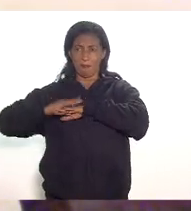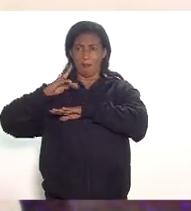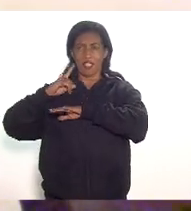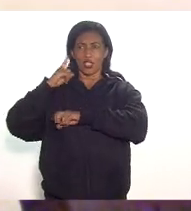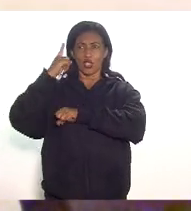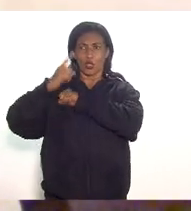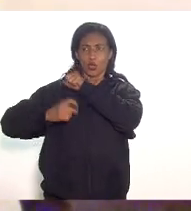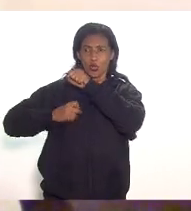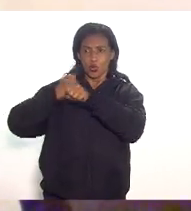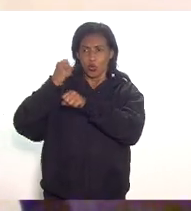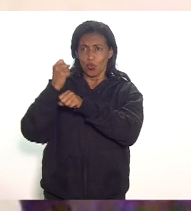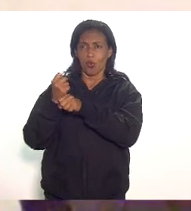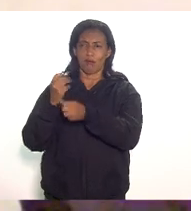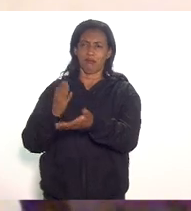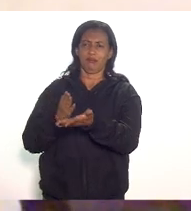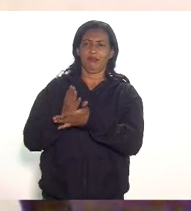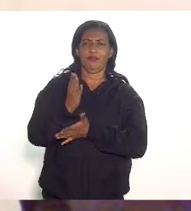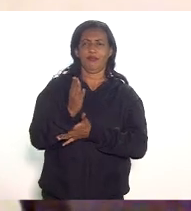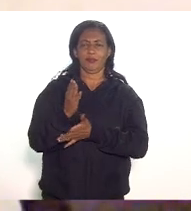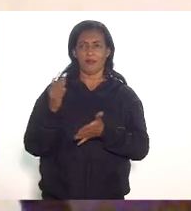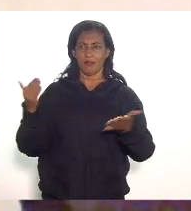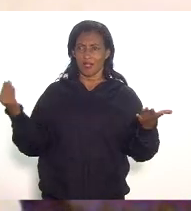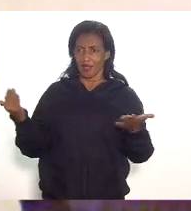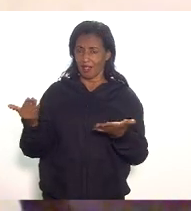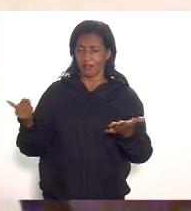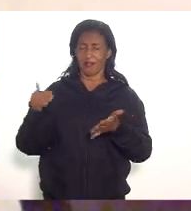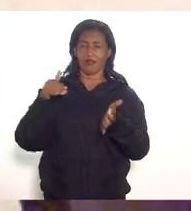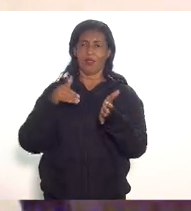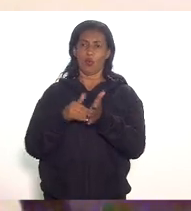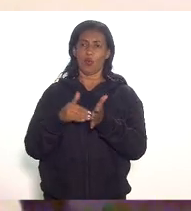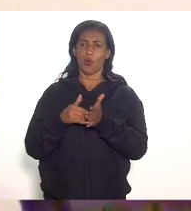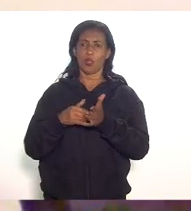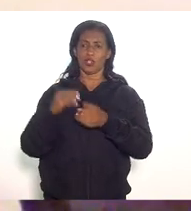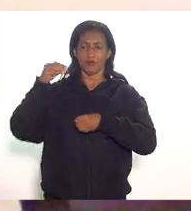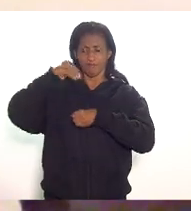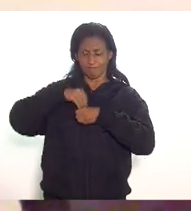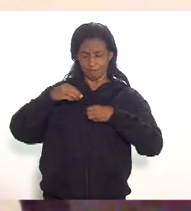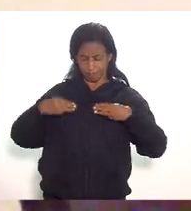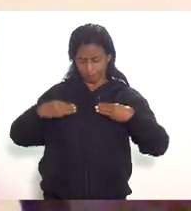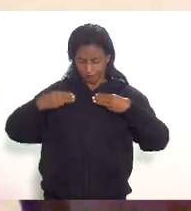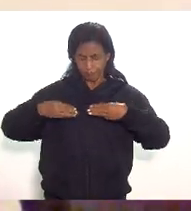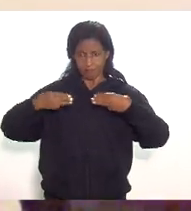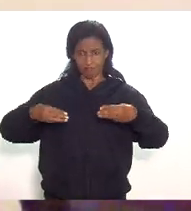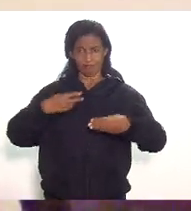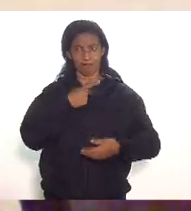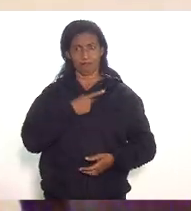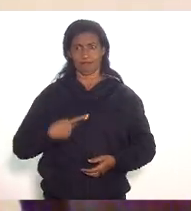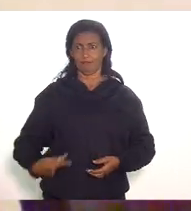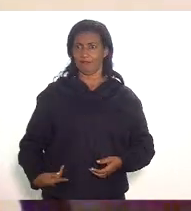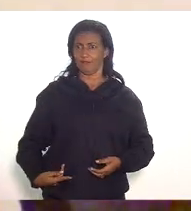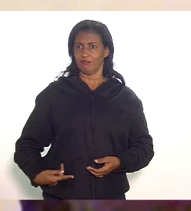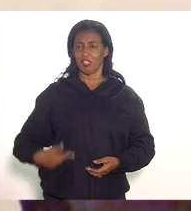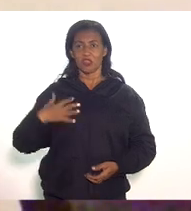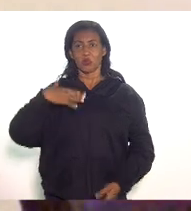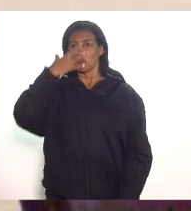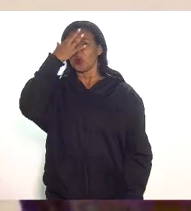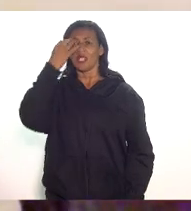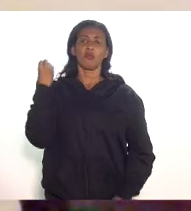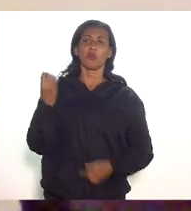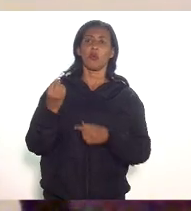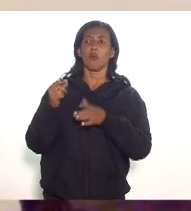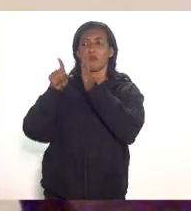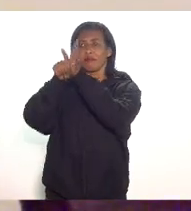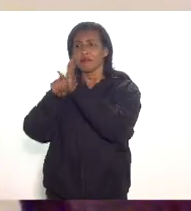regulamentada e até hoje pelo menos no Ministério Público a gente não sabe como vão ser fiscalizadas as